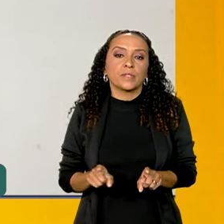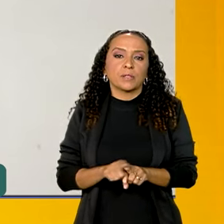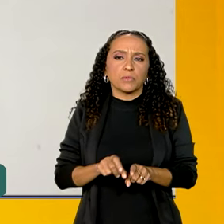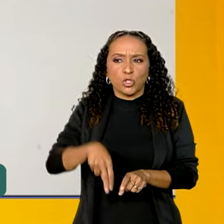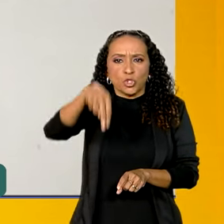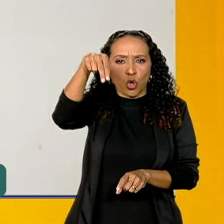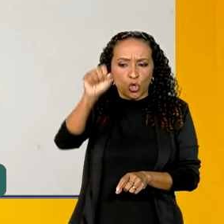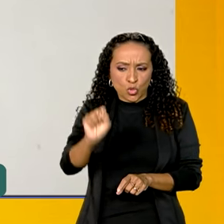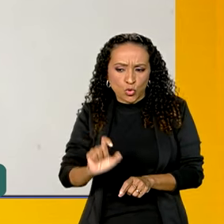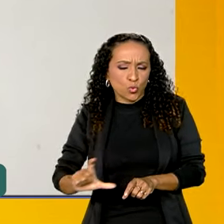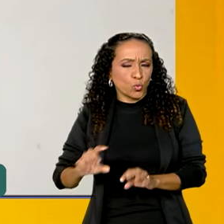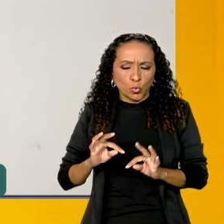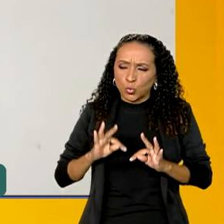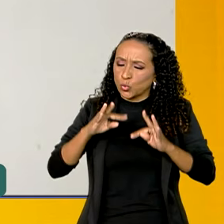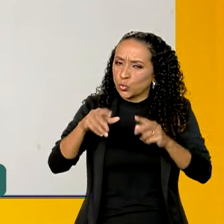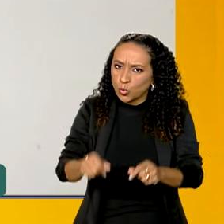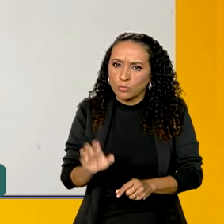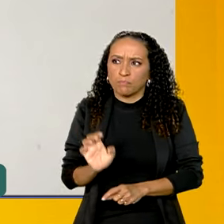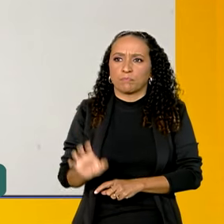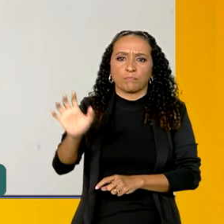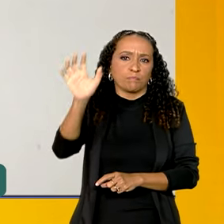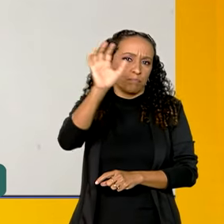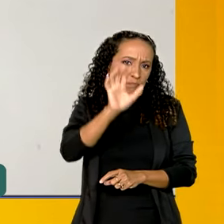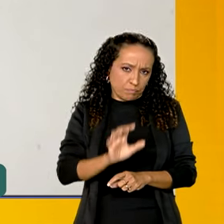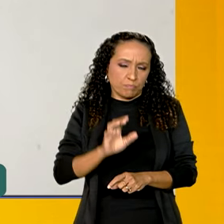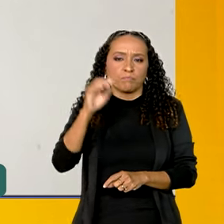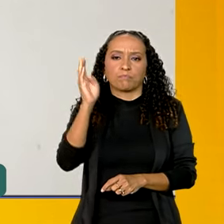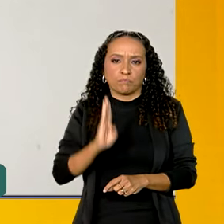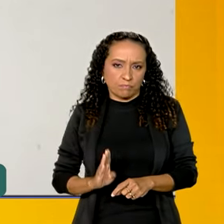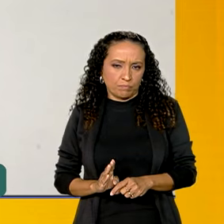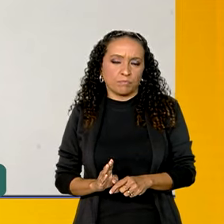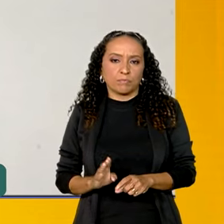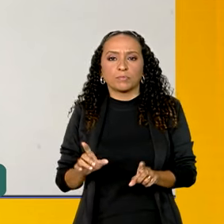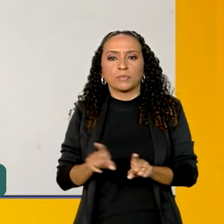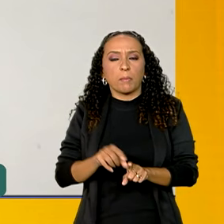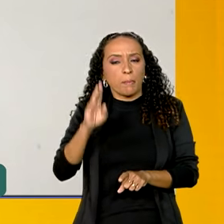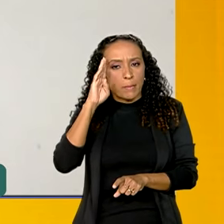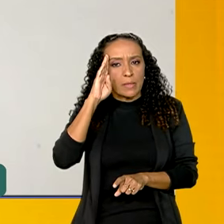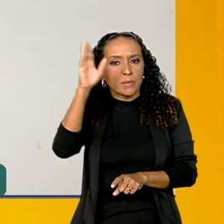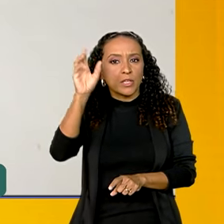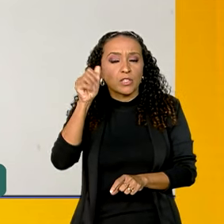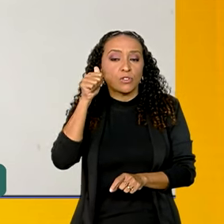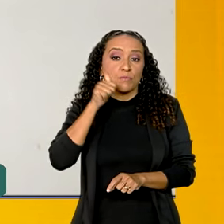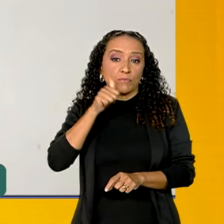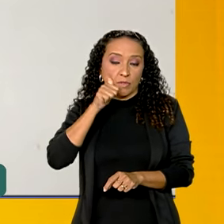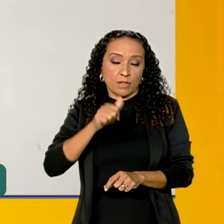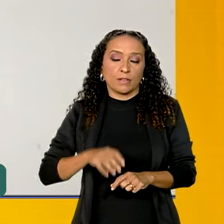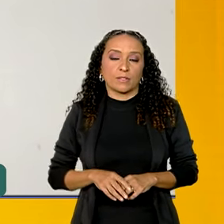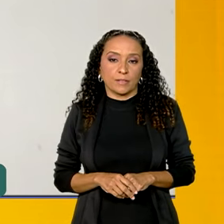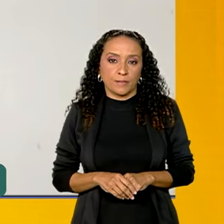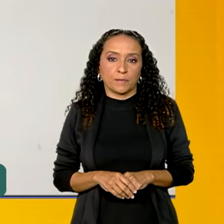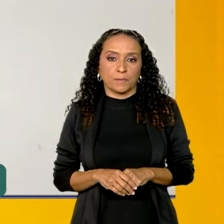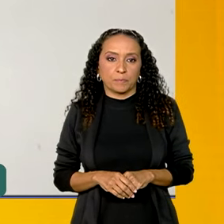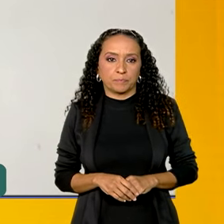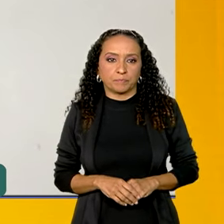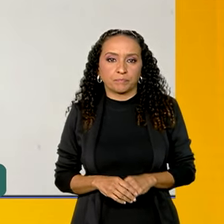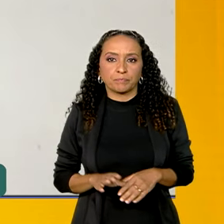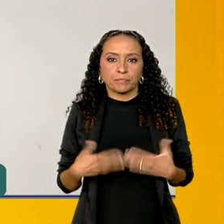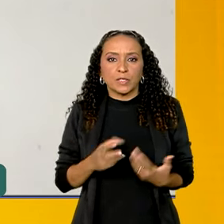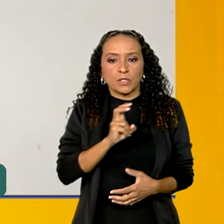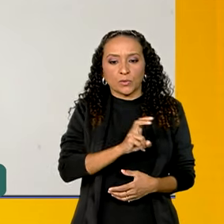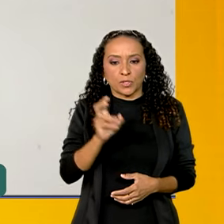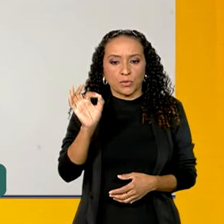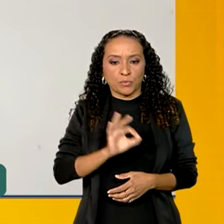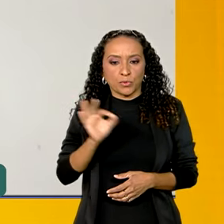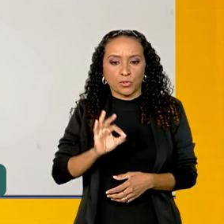norte a sul, em todos os campos do país, e principalmente por mulheres. Então, 55